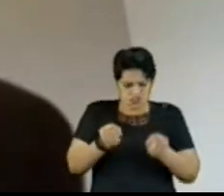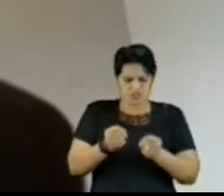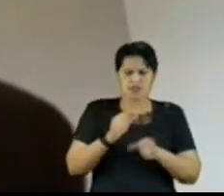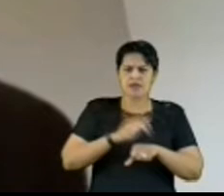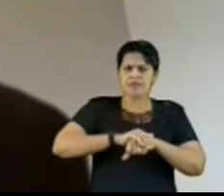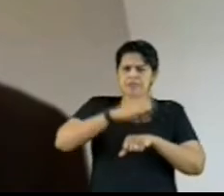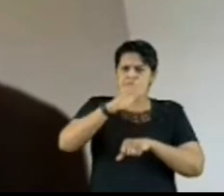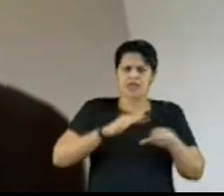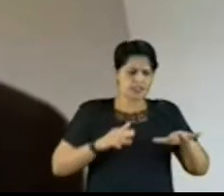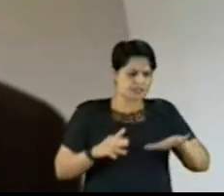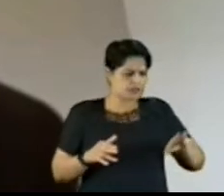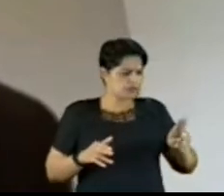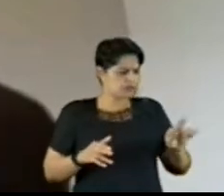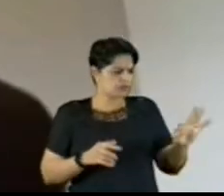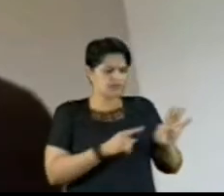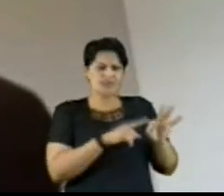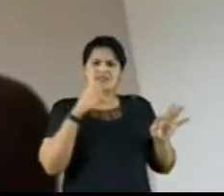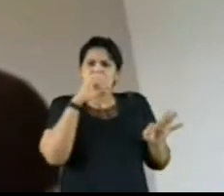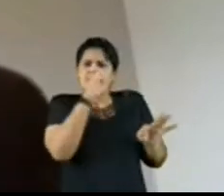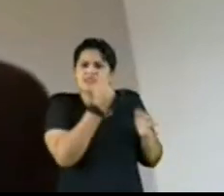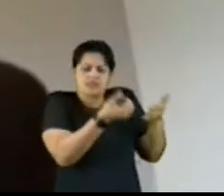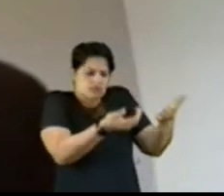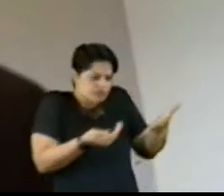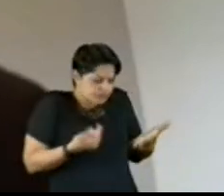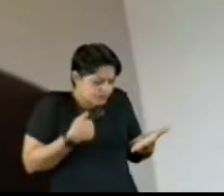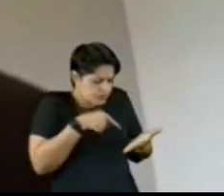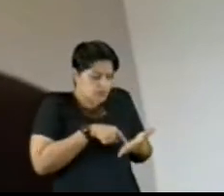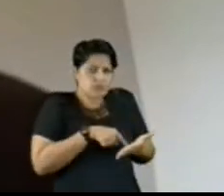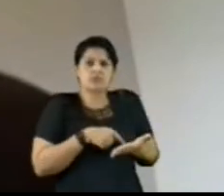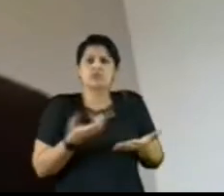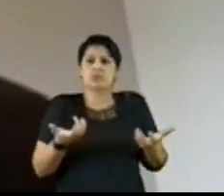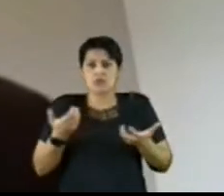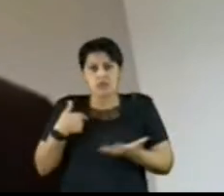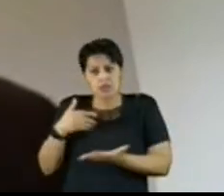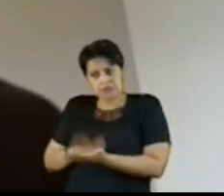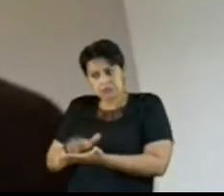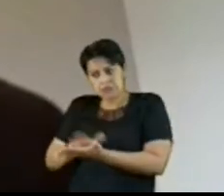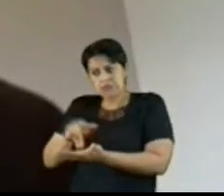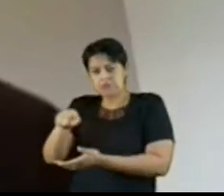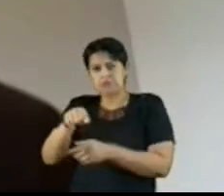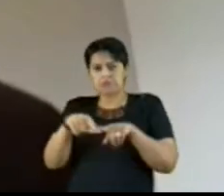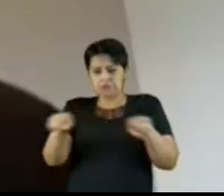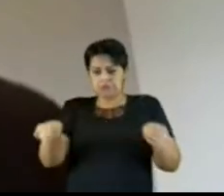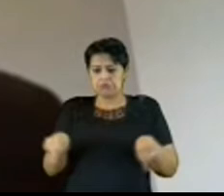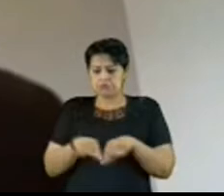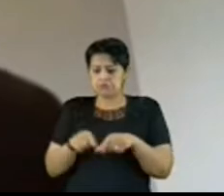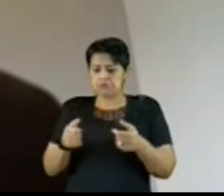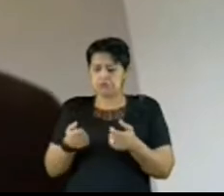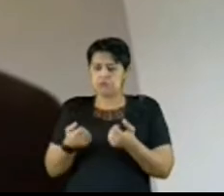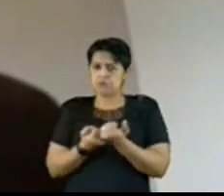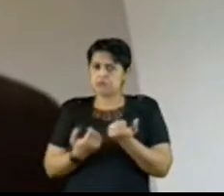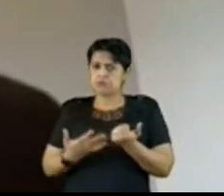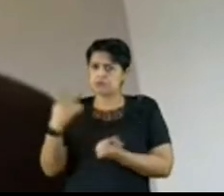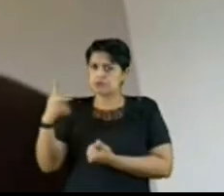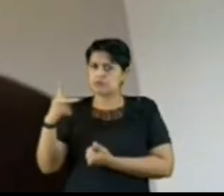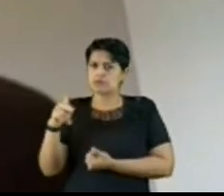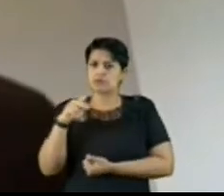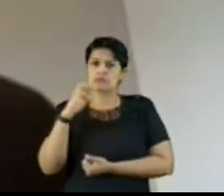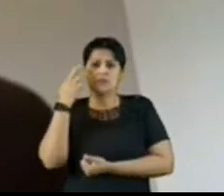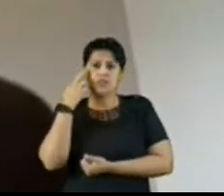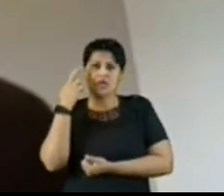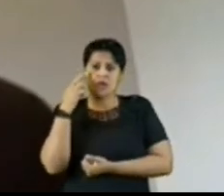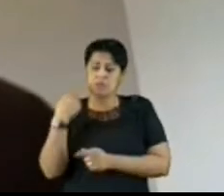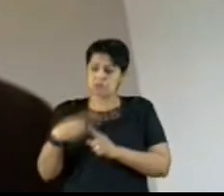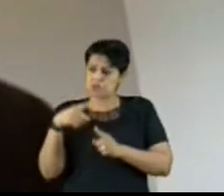da nossa casa e também a que quero louvar do gabinete do eminente relator, ministro Raimundo Carreiro, para que sua